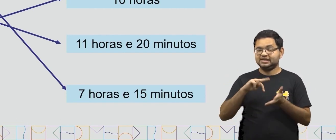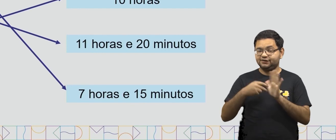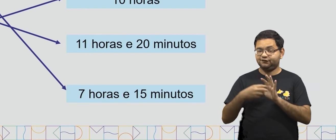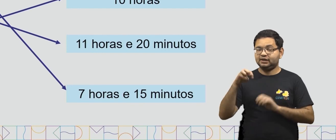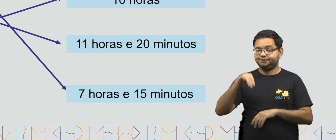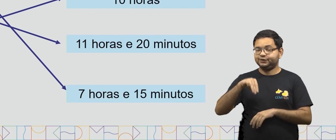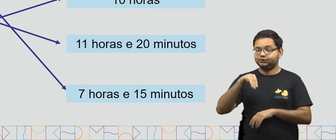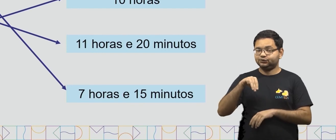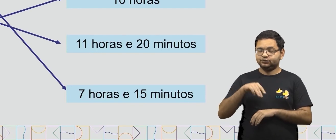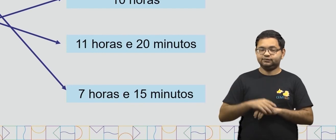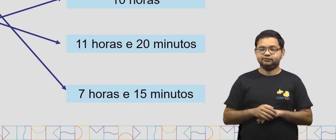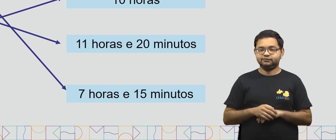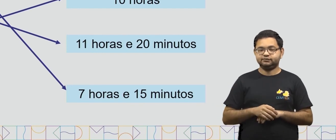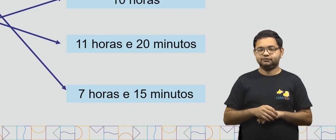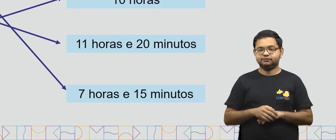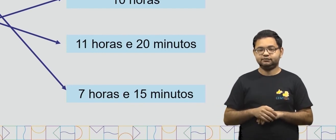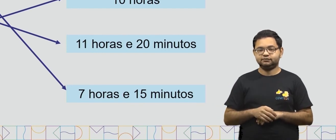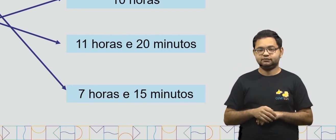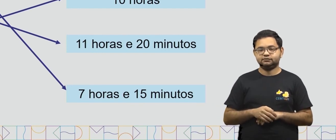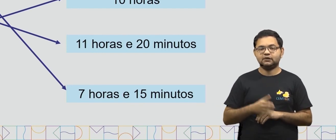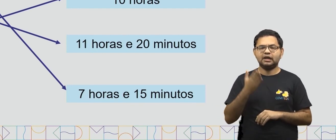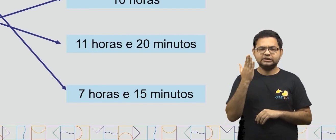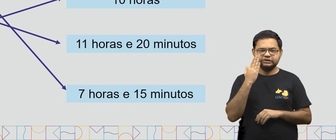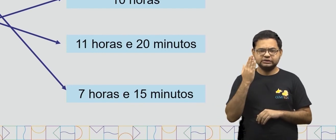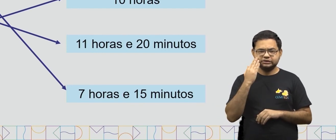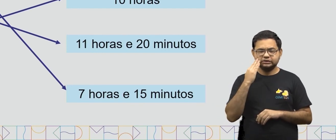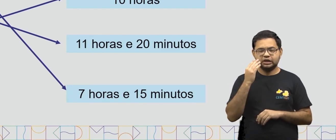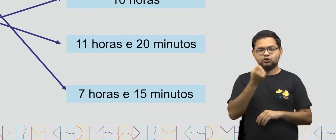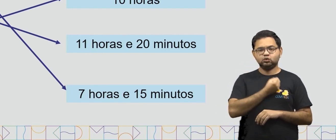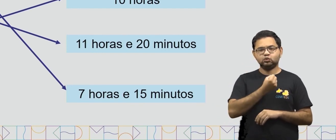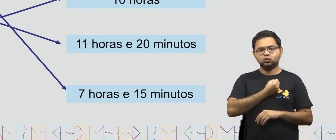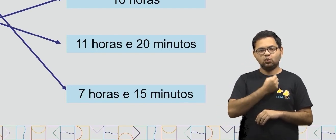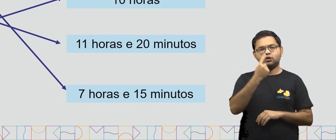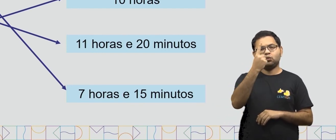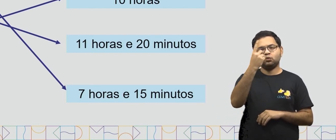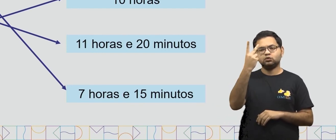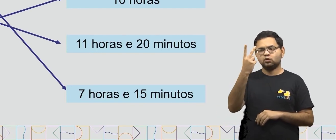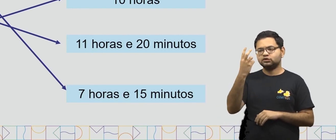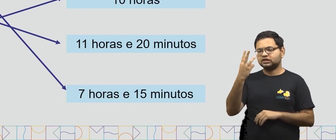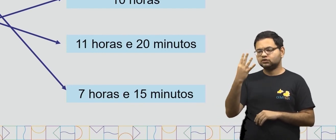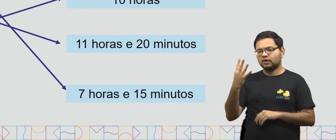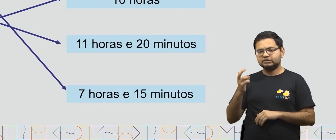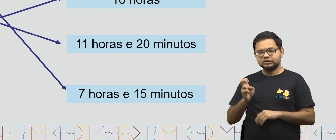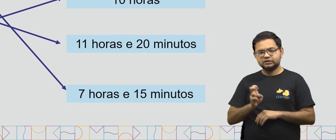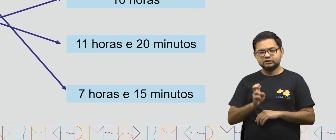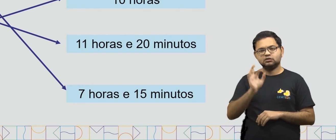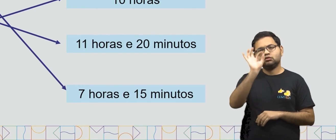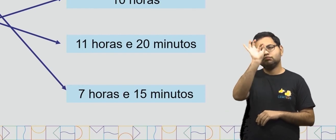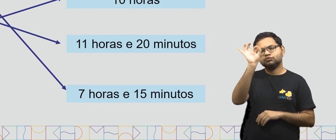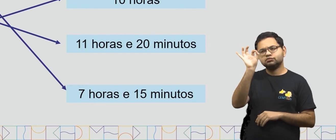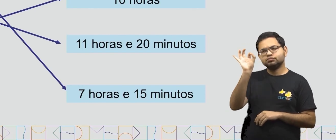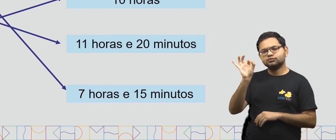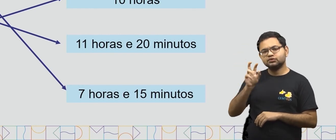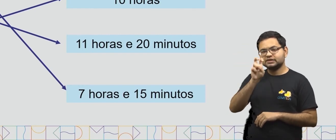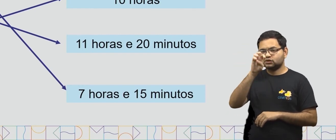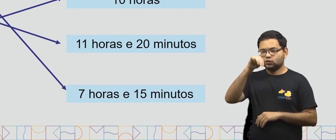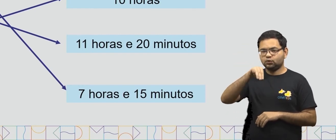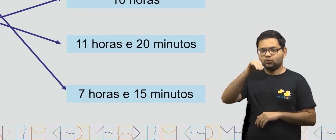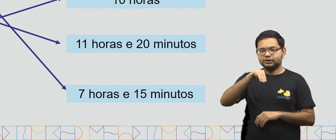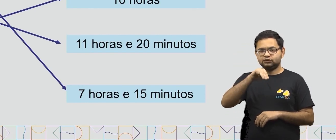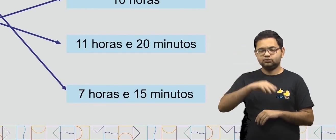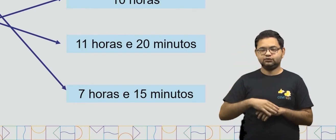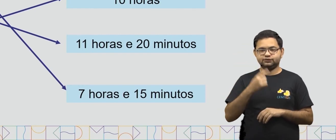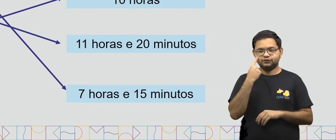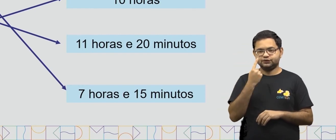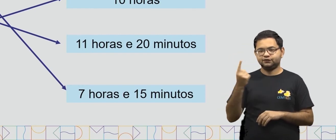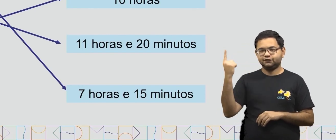de um número para o outro, eu tenho um intervalo de 5 minutos. Então, aqui nós temos 15 horas e 10